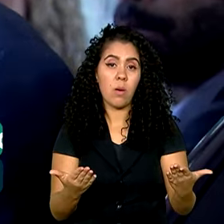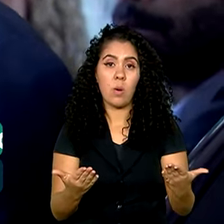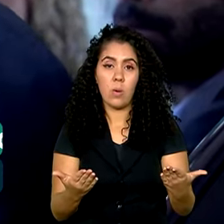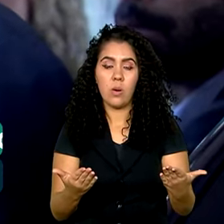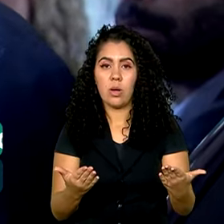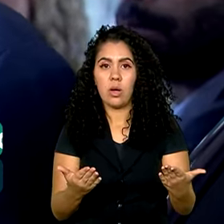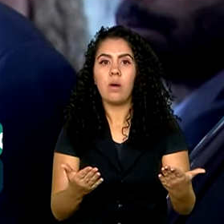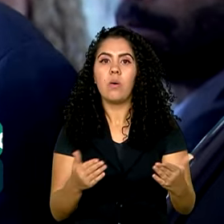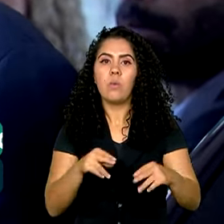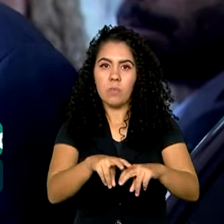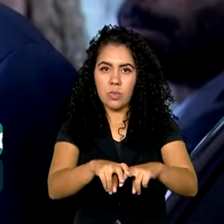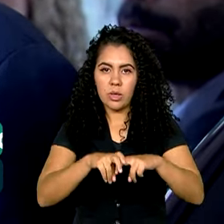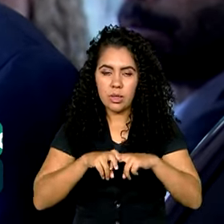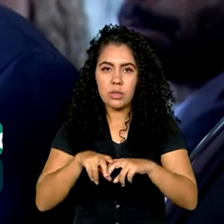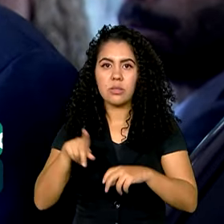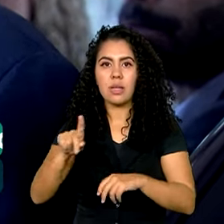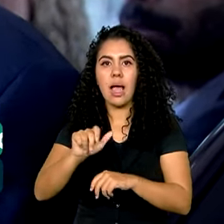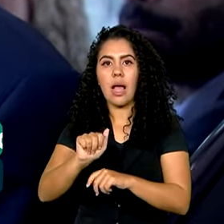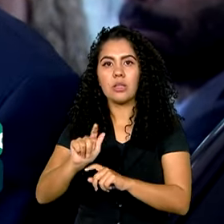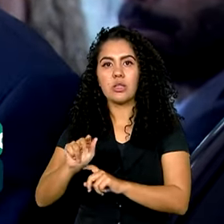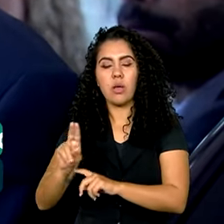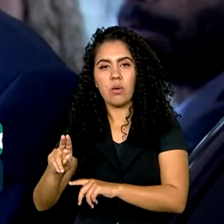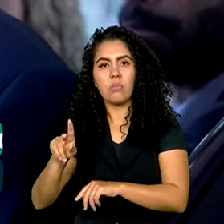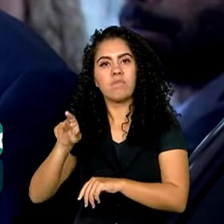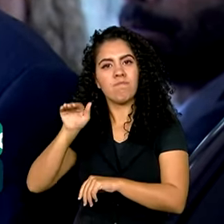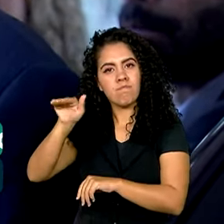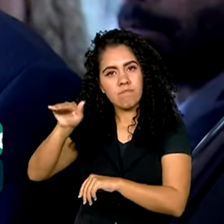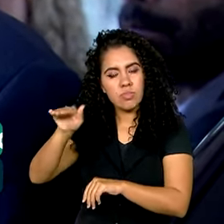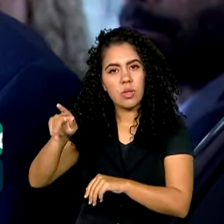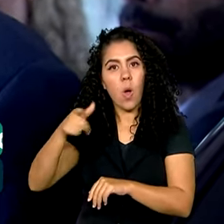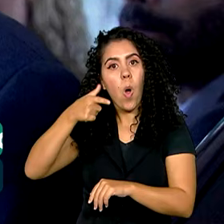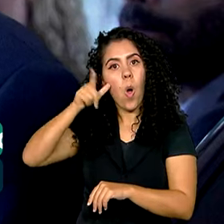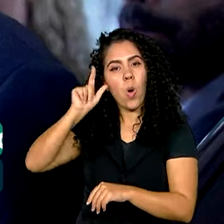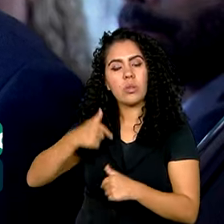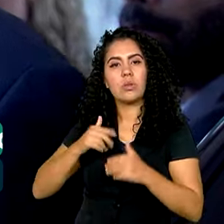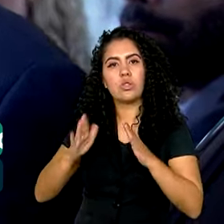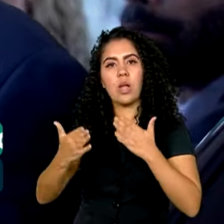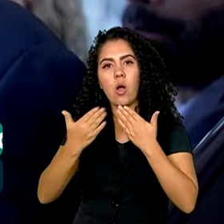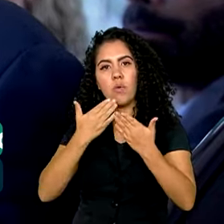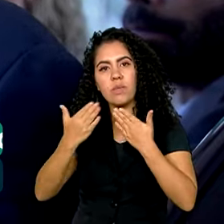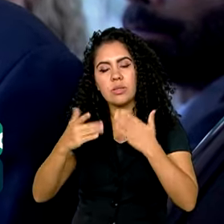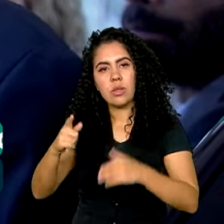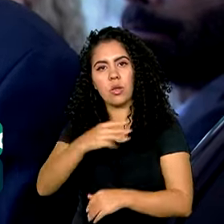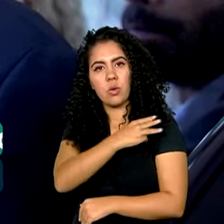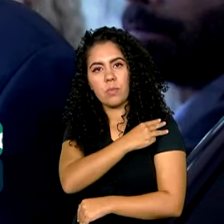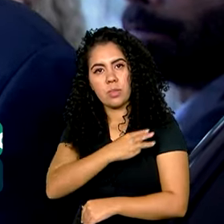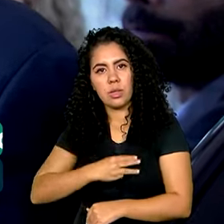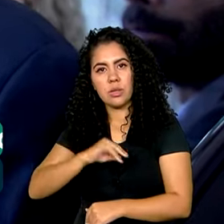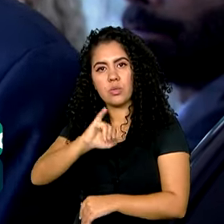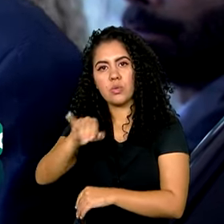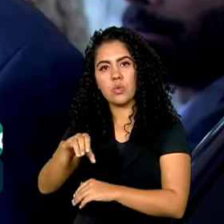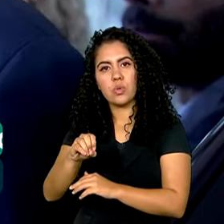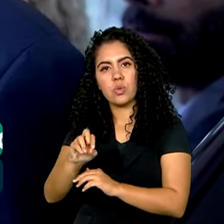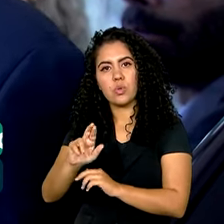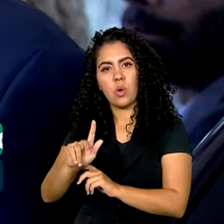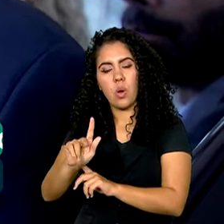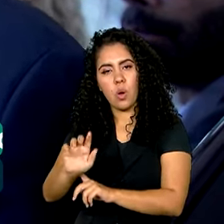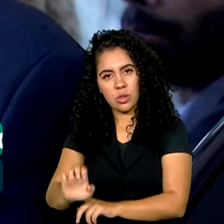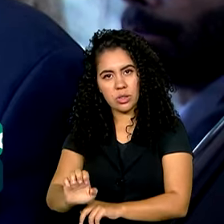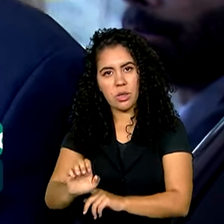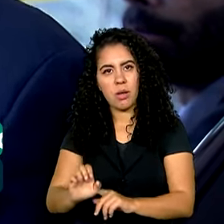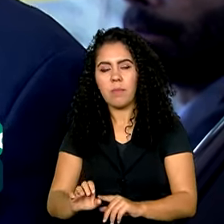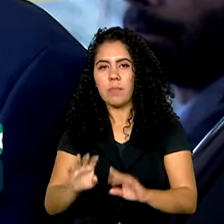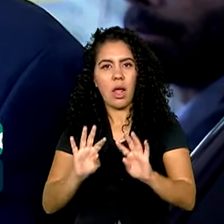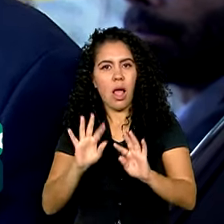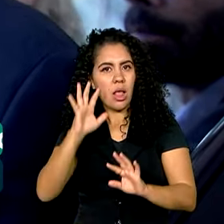é que a Advocacia Federal da União vai ser acionada. Eu falei ontem com o ministro Jorge Messias para pôr, enfim, a essa